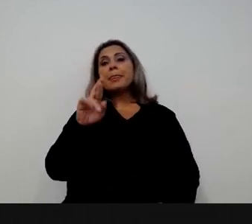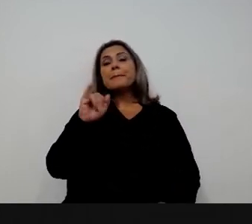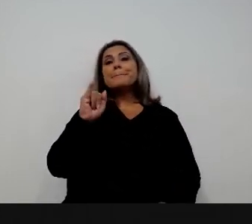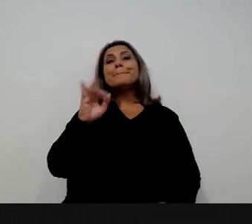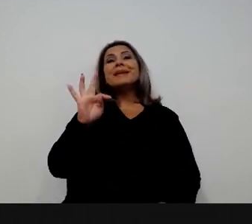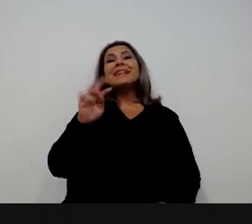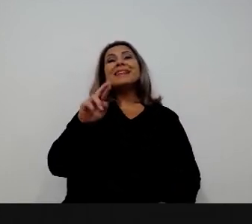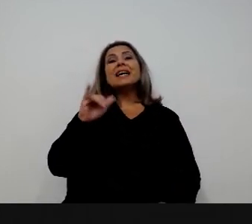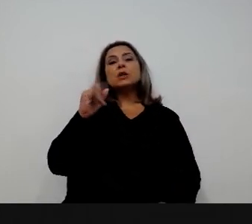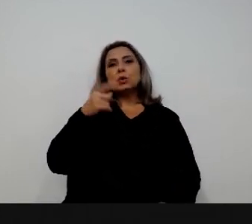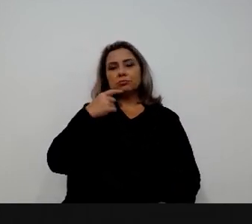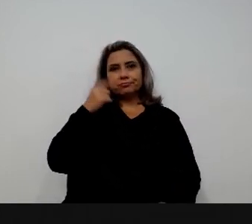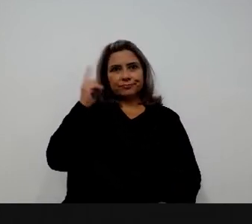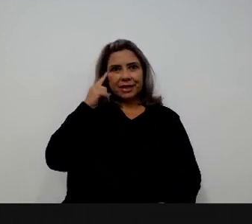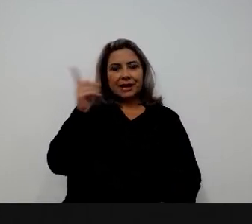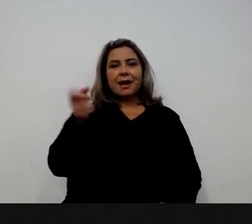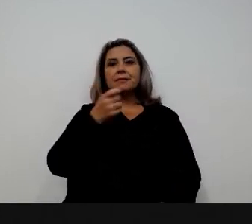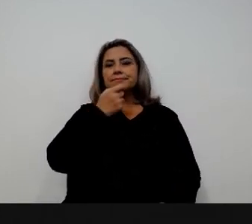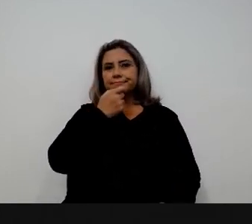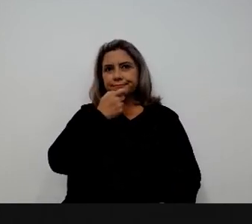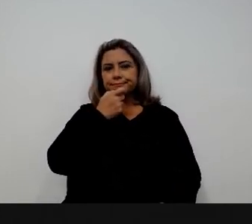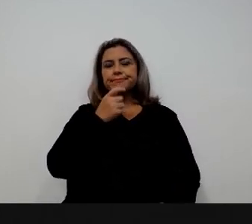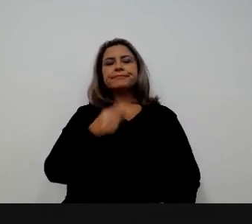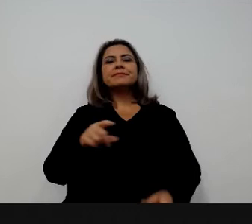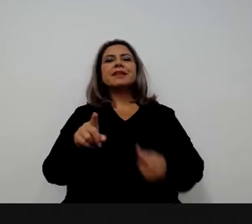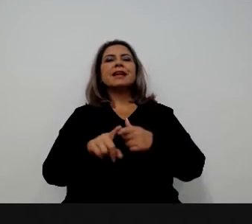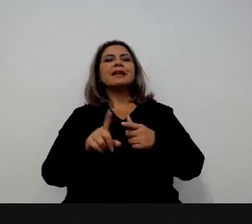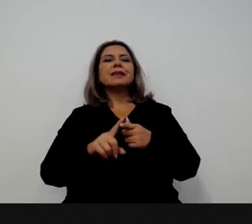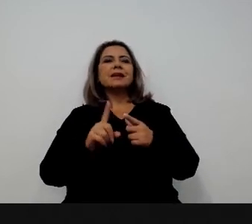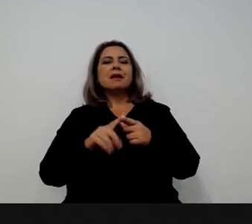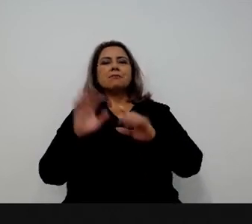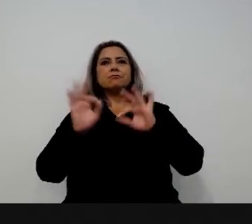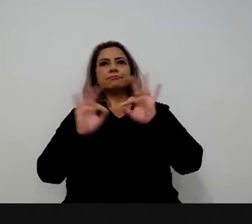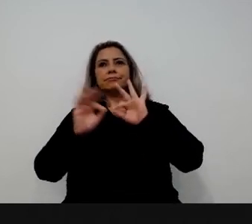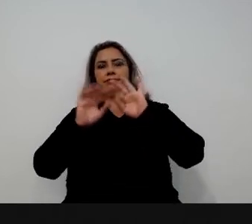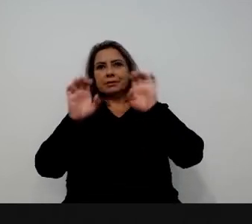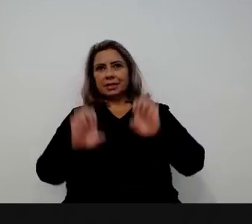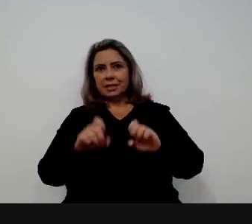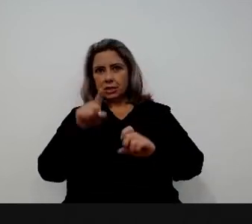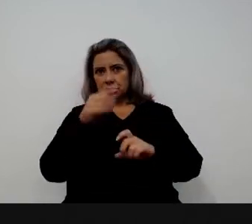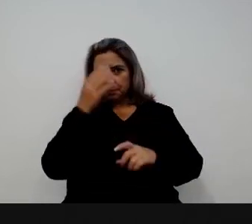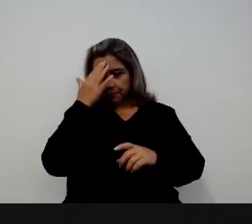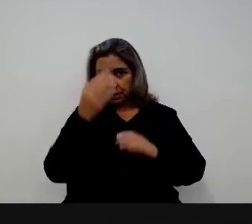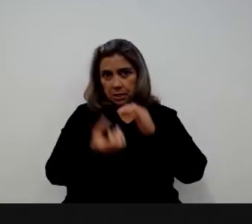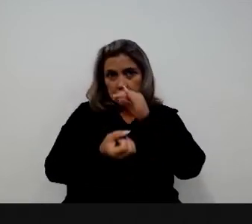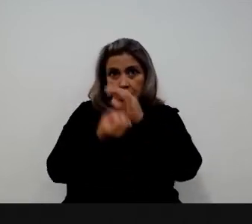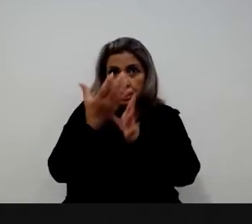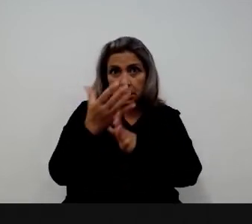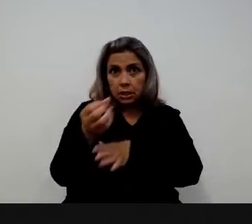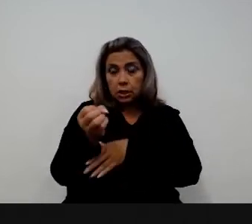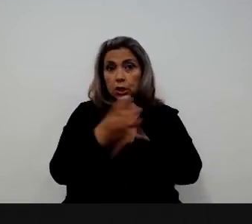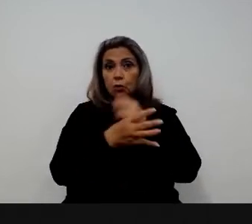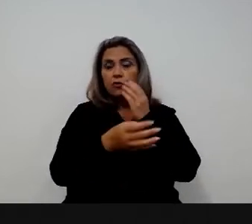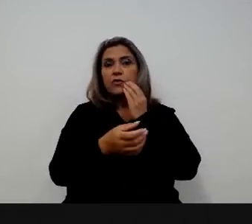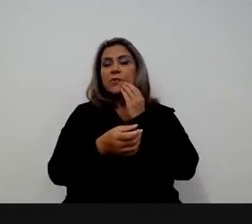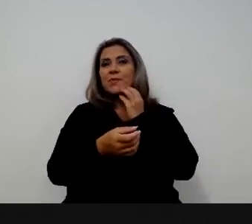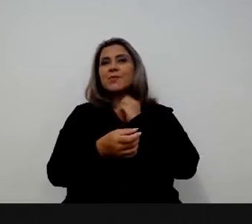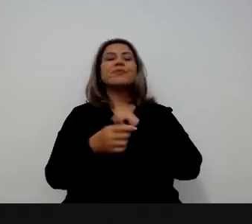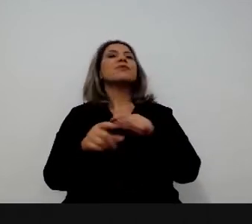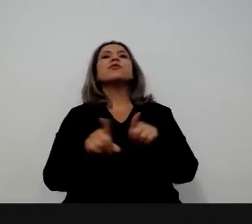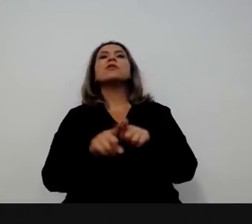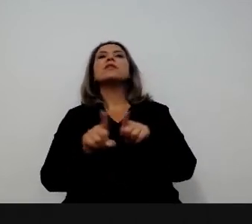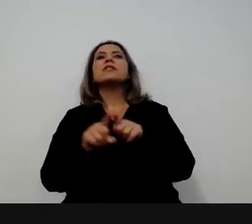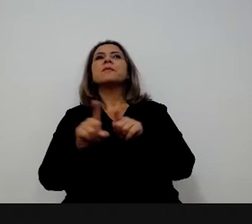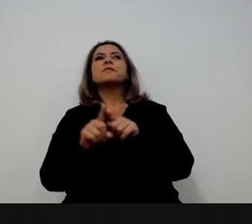.OK, e eles têm, o governo britânico é muito estruturadinho, então eles dizem assim, olha, você quer criar um serviço novo, você